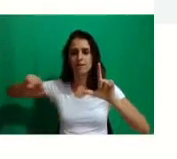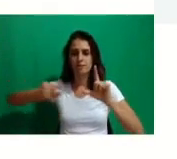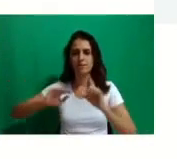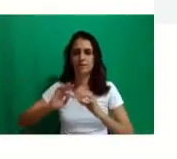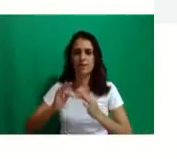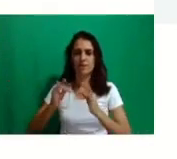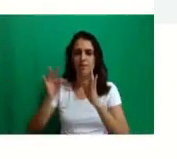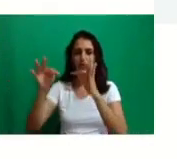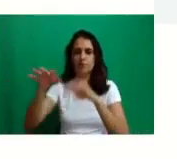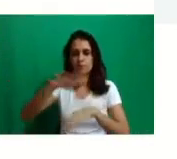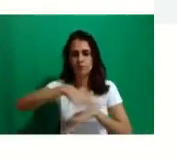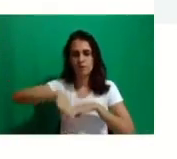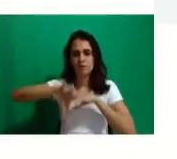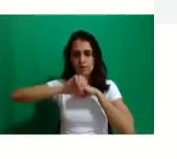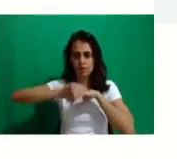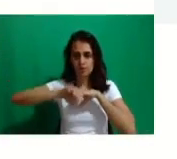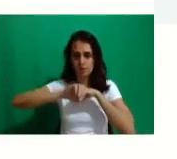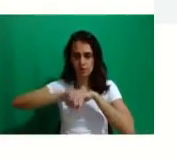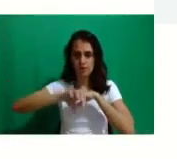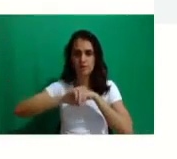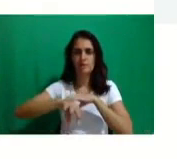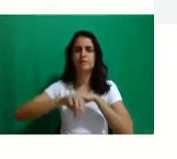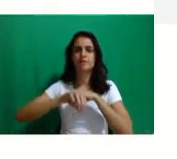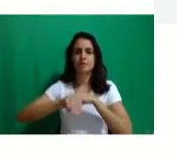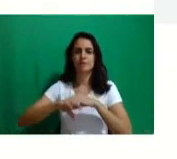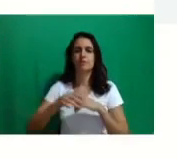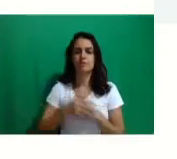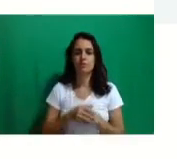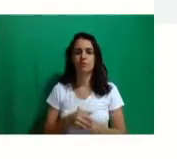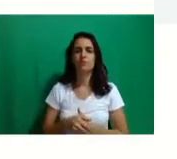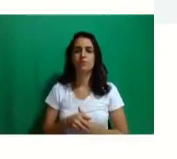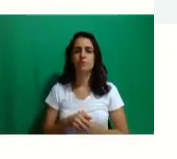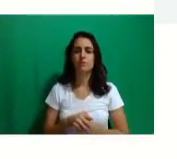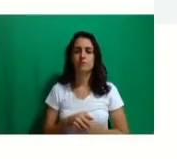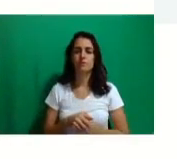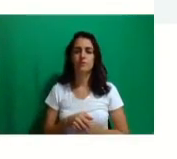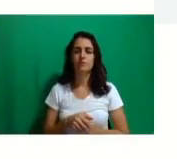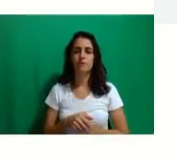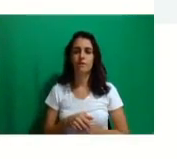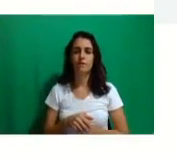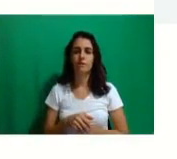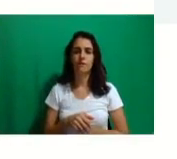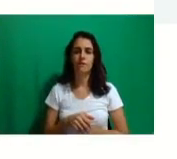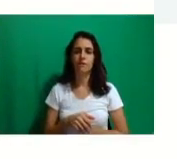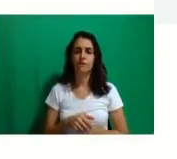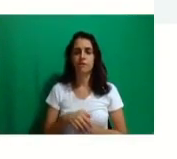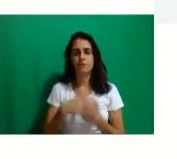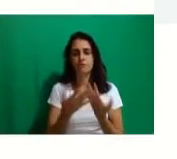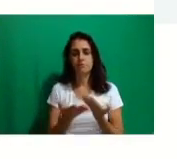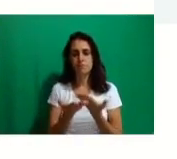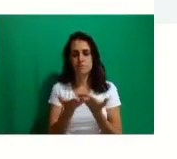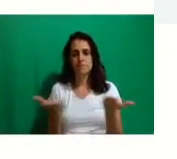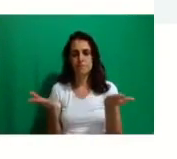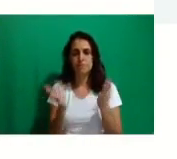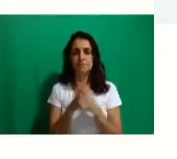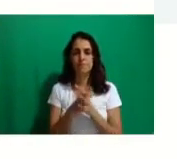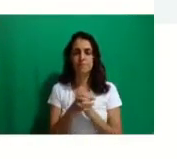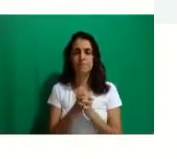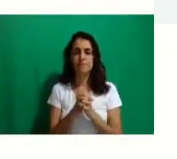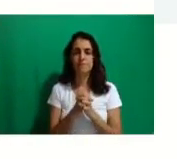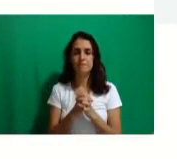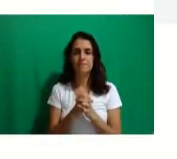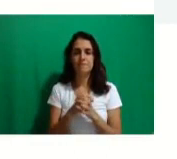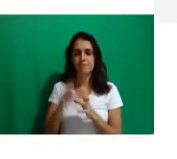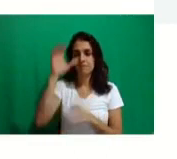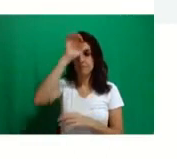voltadas para o campo educativo, né? Então, além de aprender